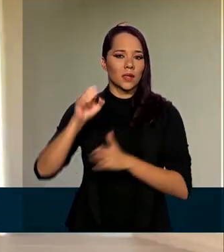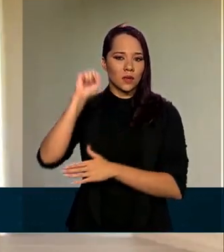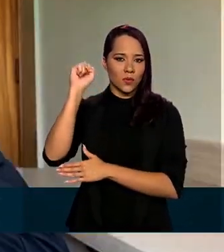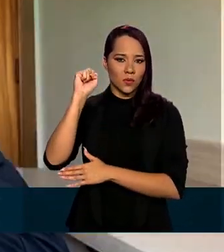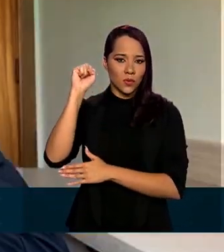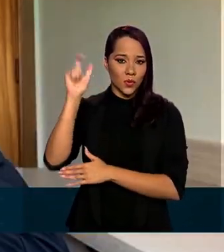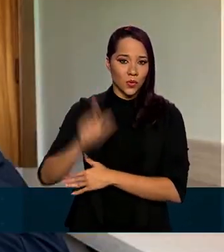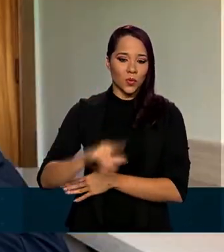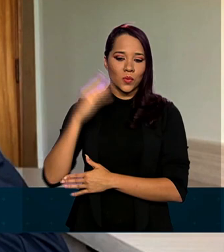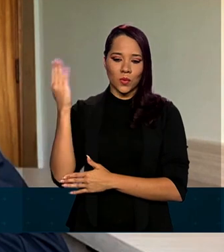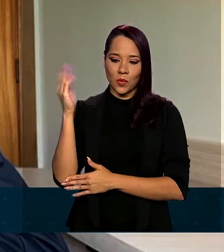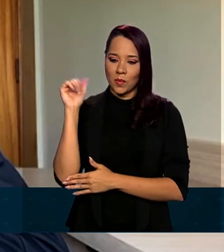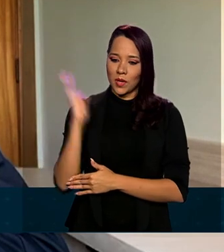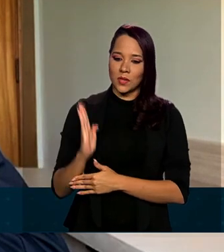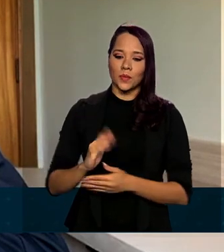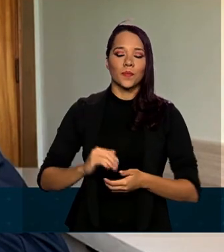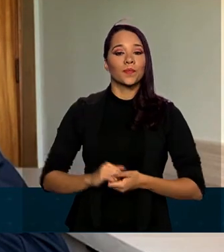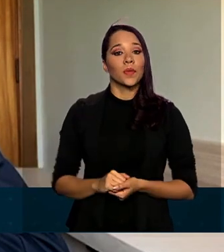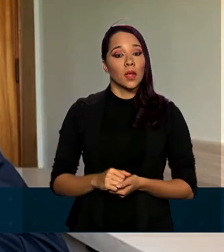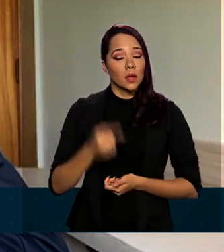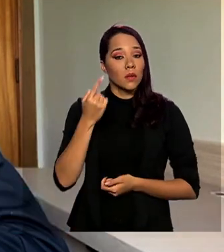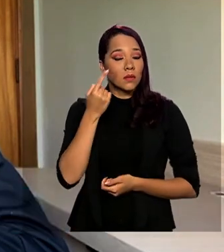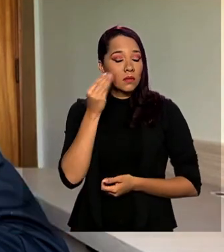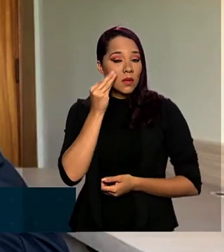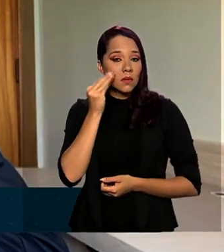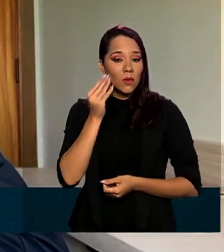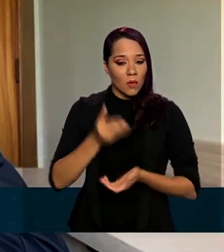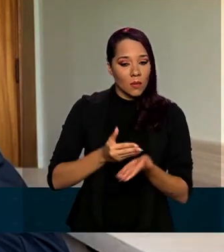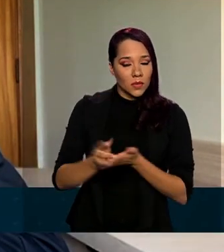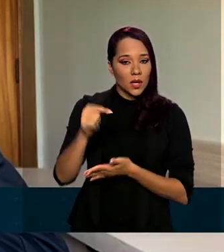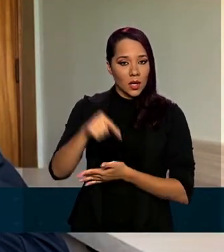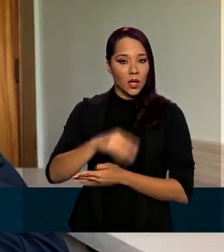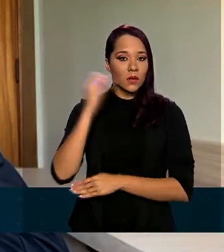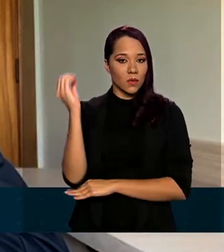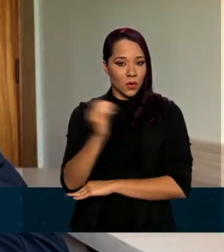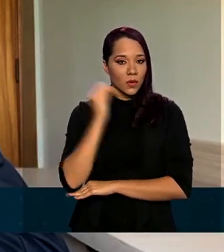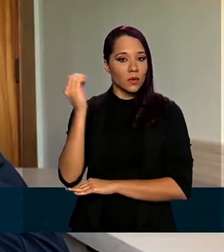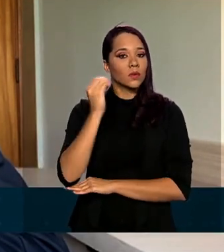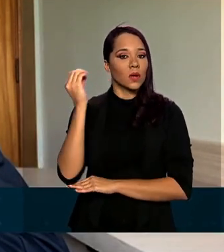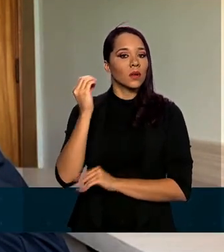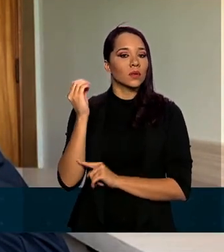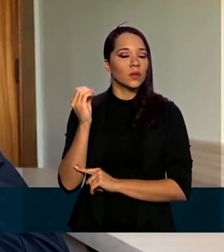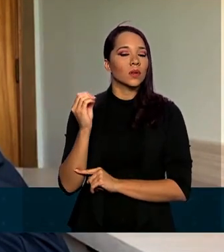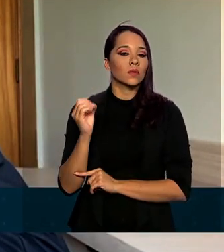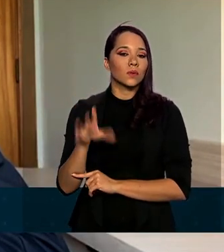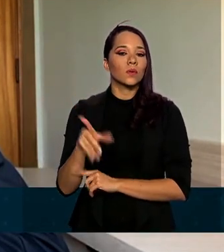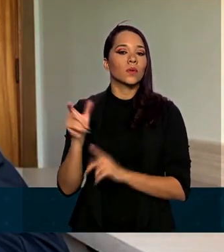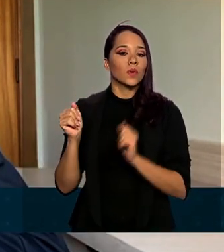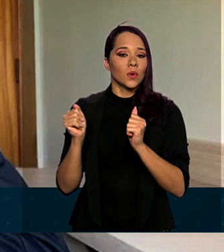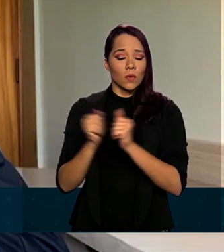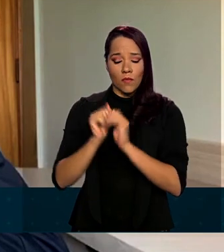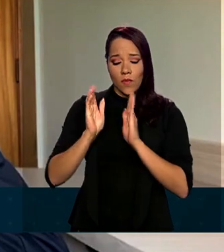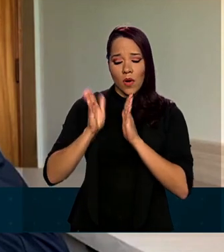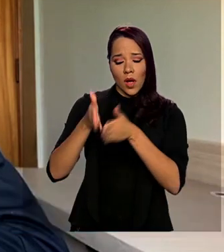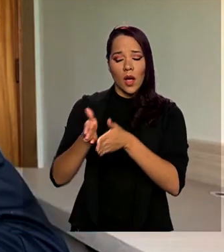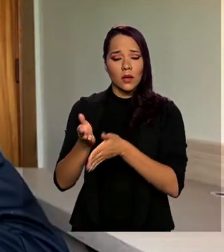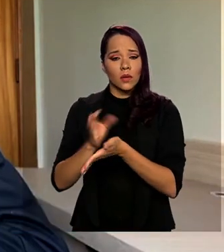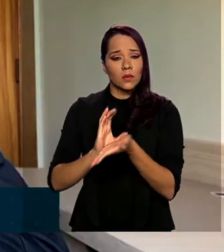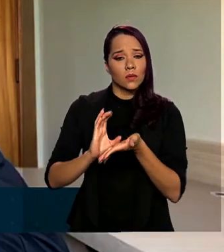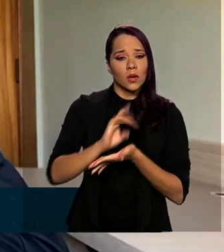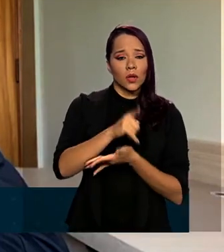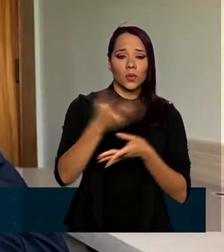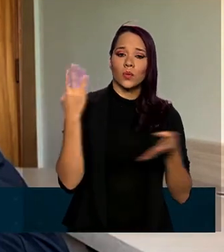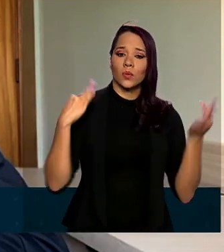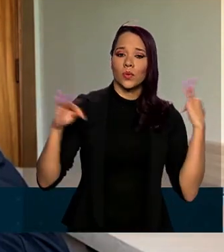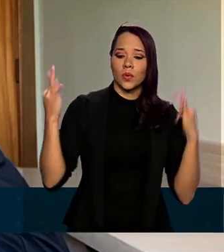do país. A gente procurou lançar ela no mercado gaúcho, no mercado da Serra Gaúcha, focado no retorno responsável do